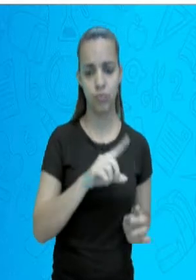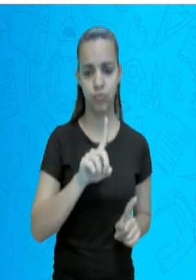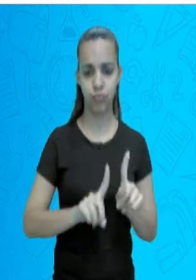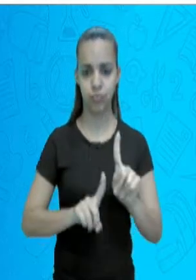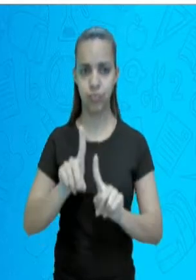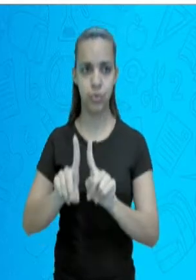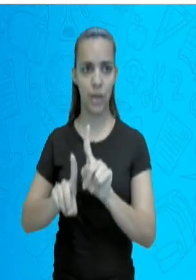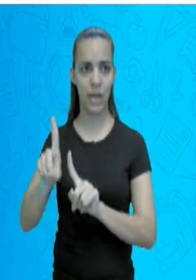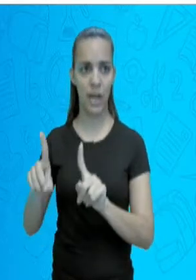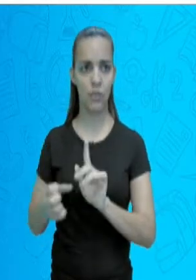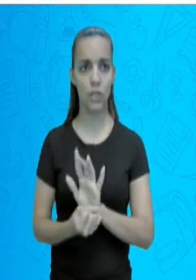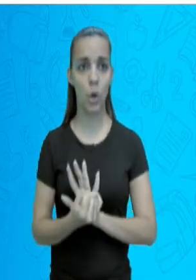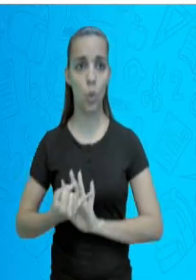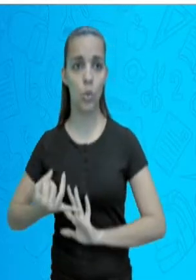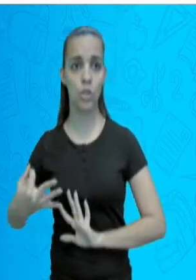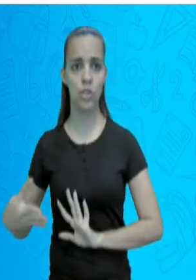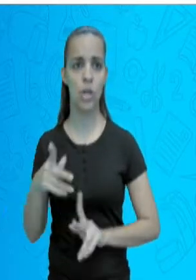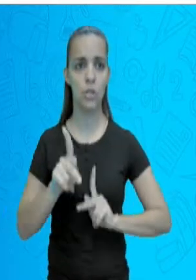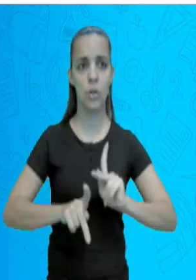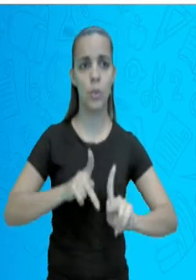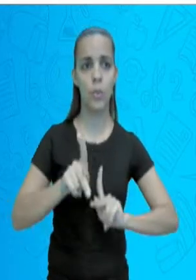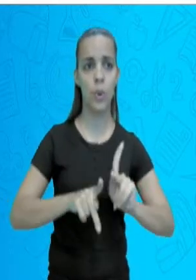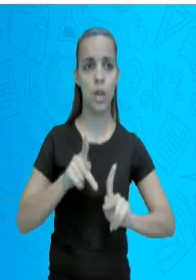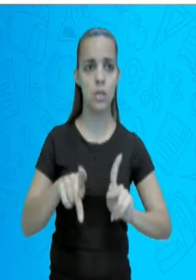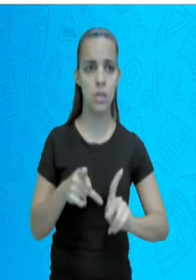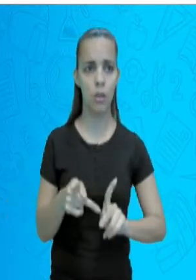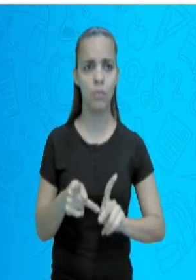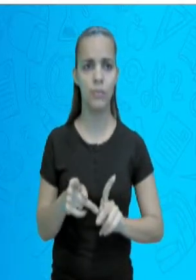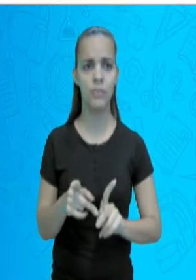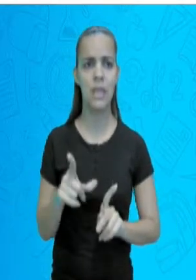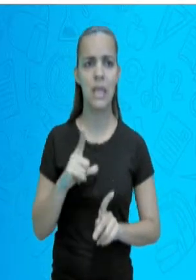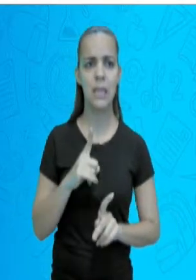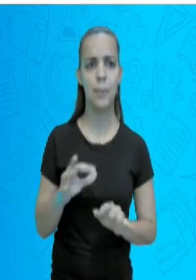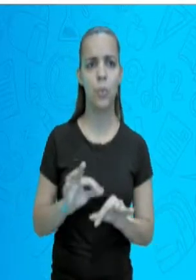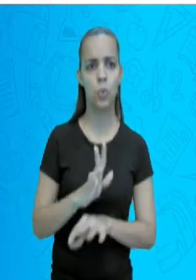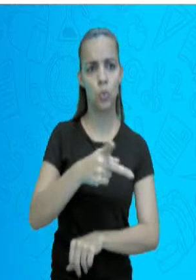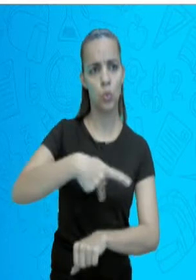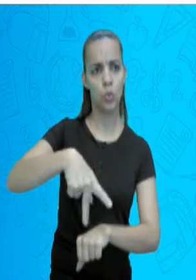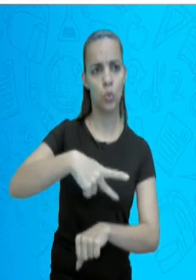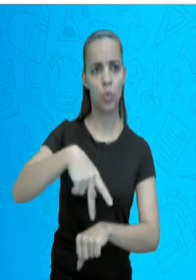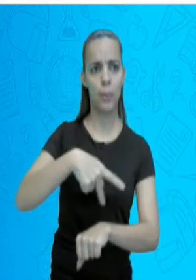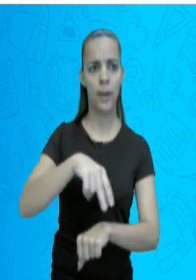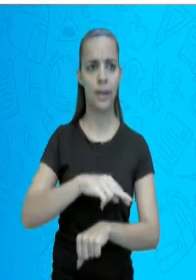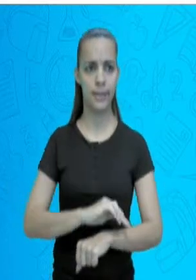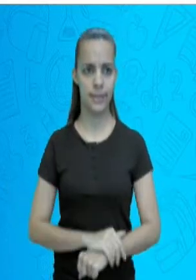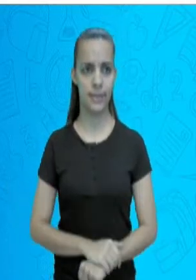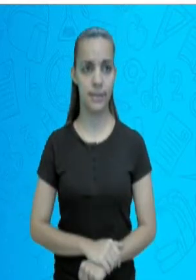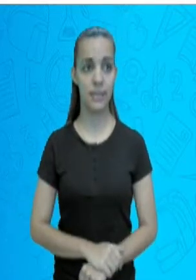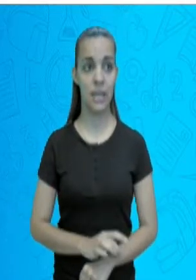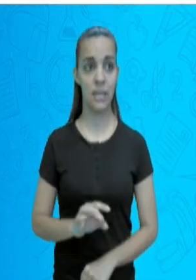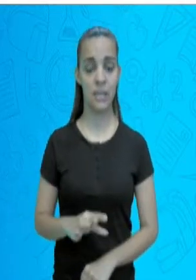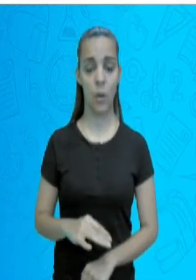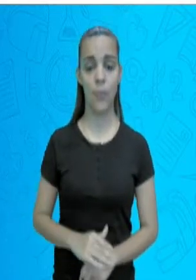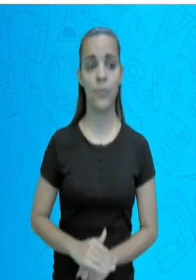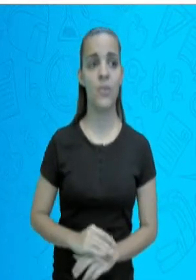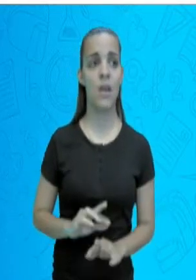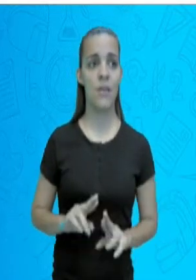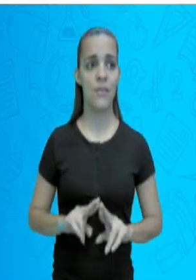quantidade da população de um determinado, pode ser país, pode ser lugar, ok?